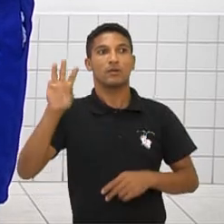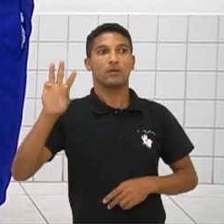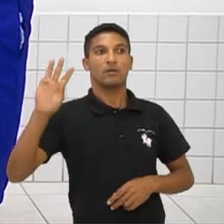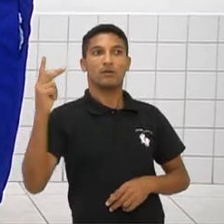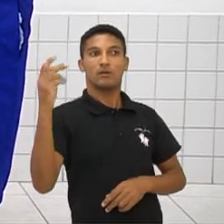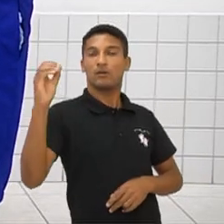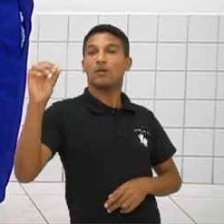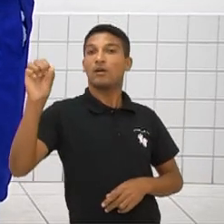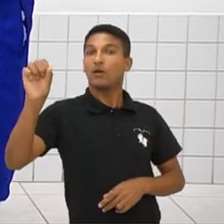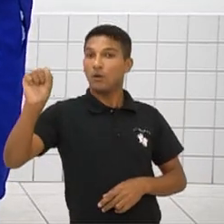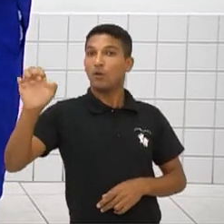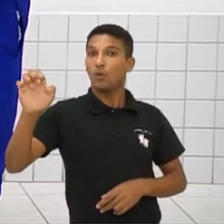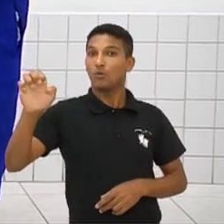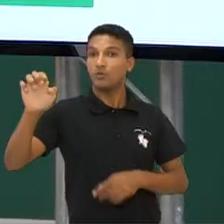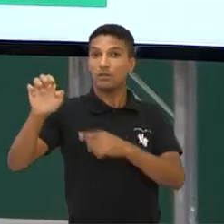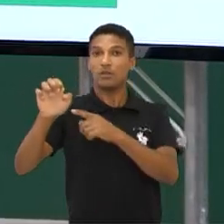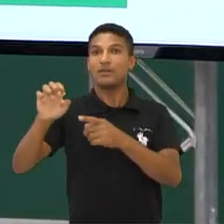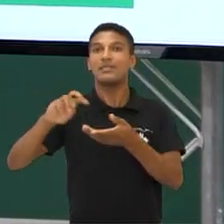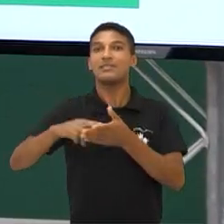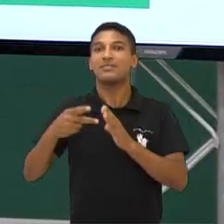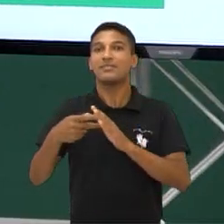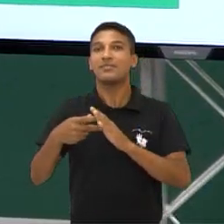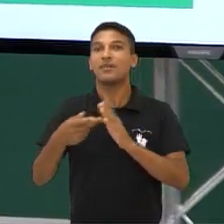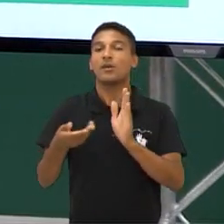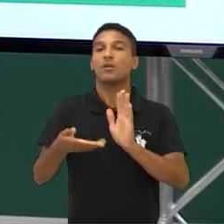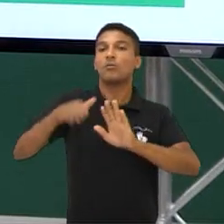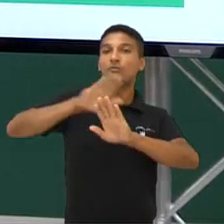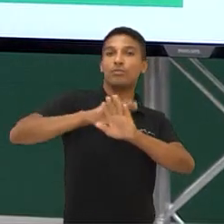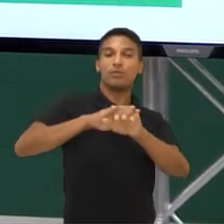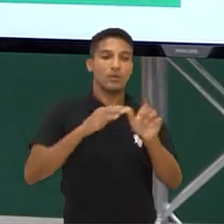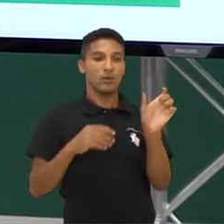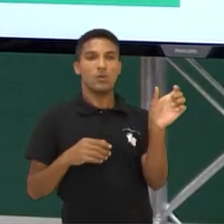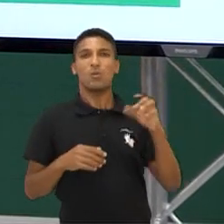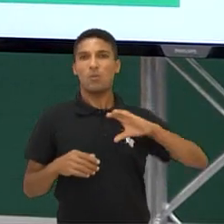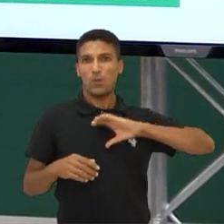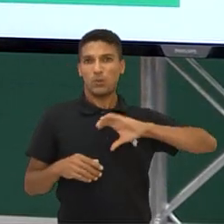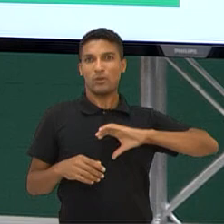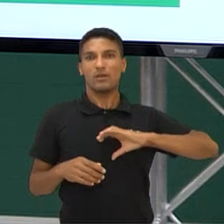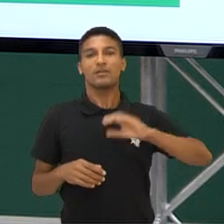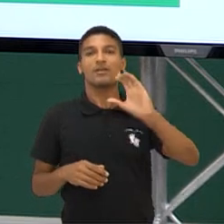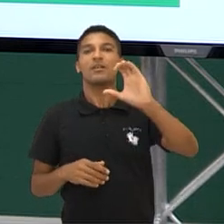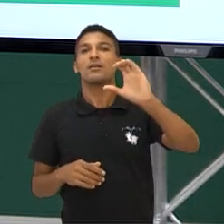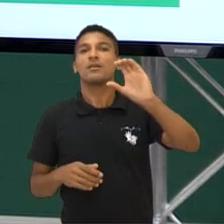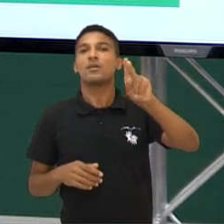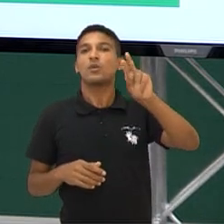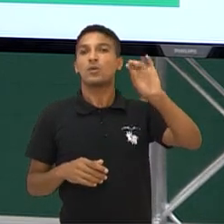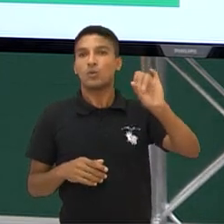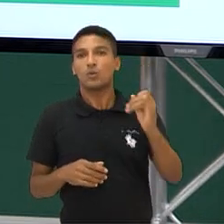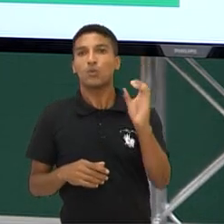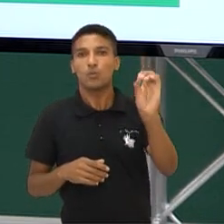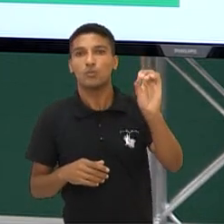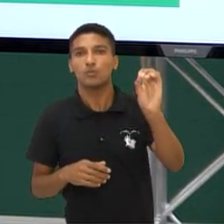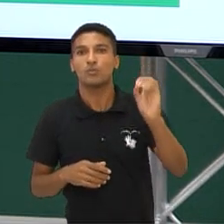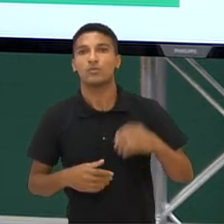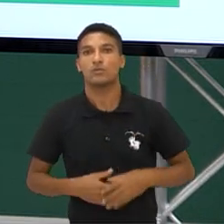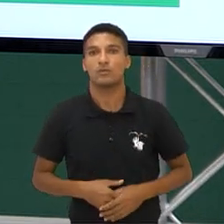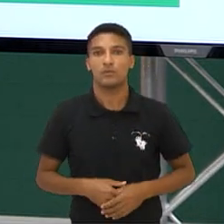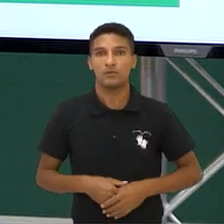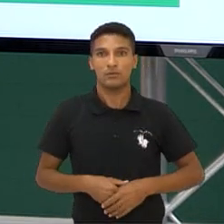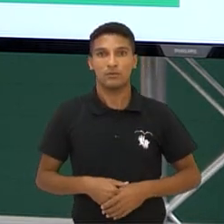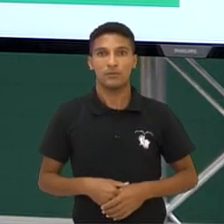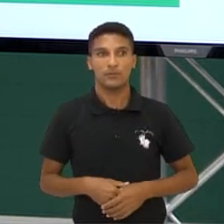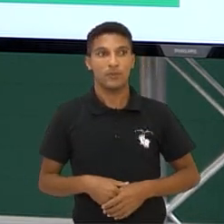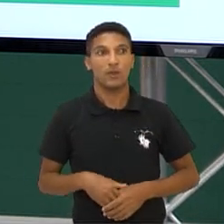is cold. Eu moro numa cidade cujo clima é frio. Em contrapartida dos outros aqui que o teacher leu pra gente, eles vão ter a tradução de